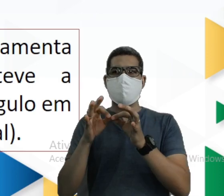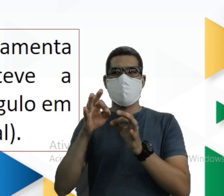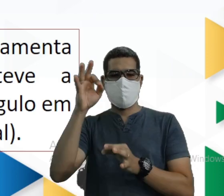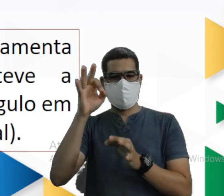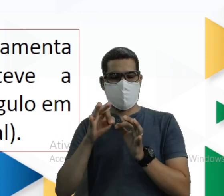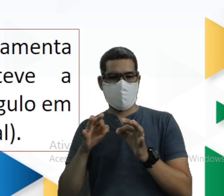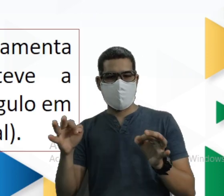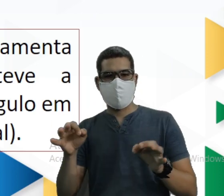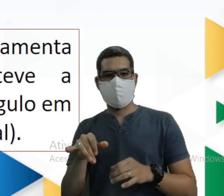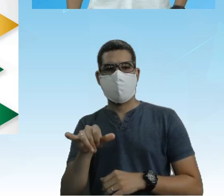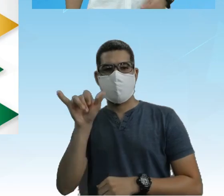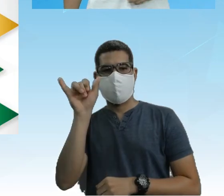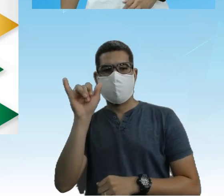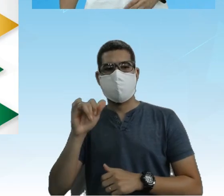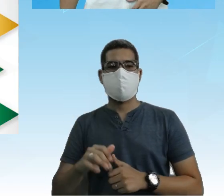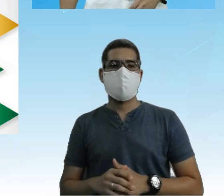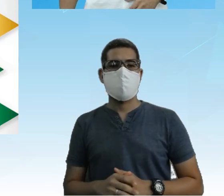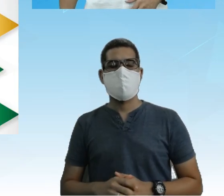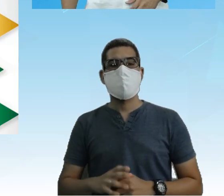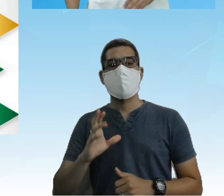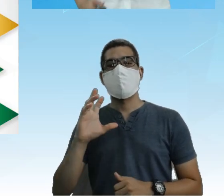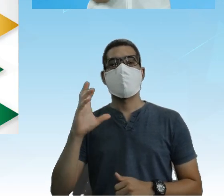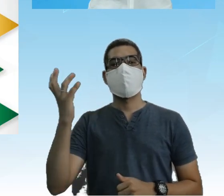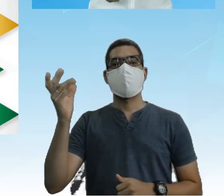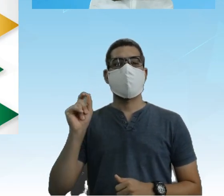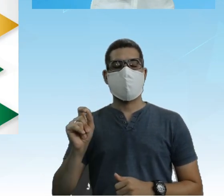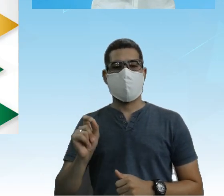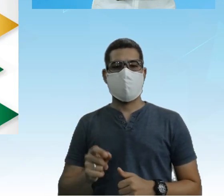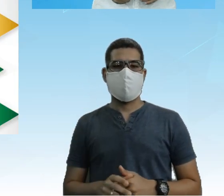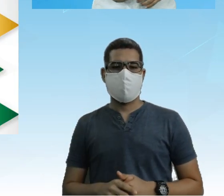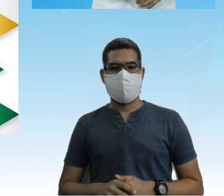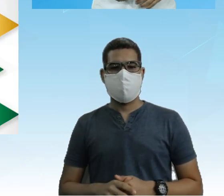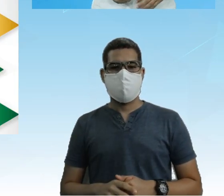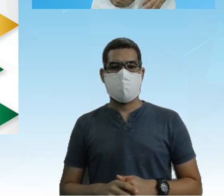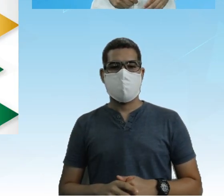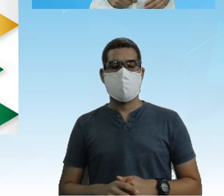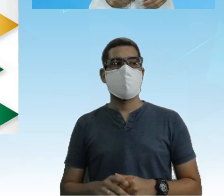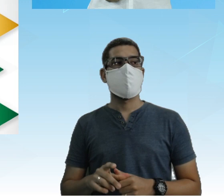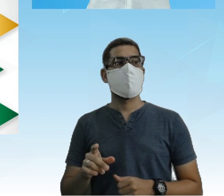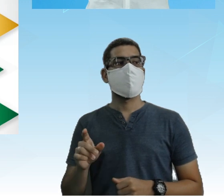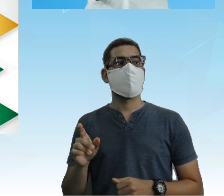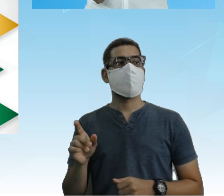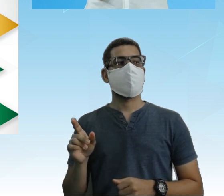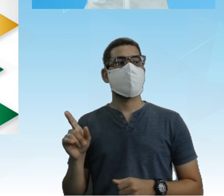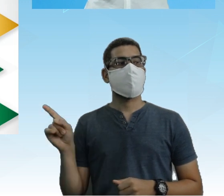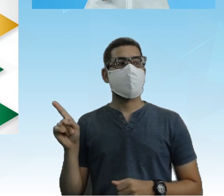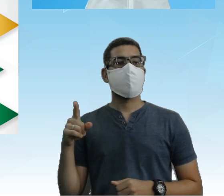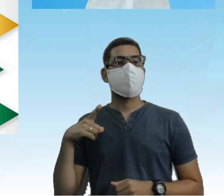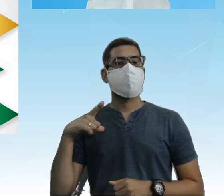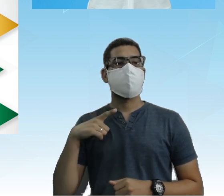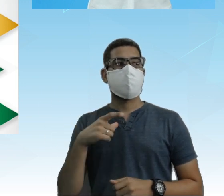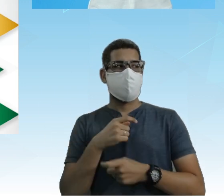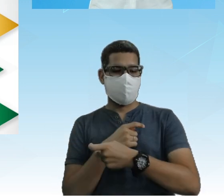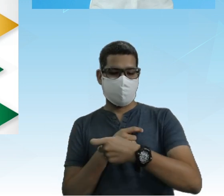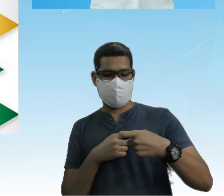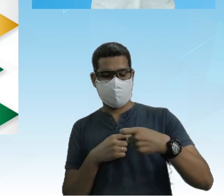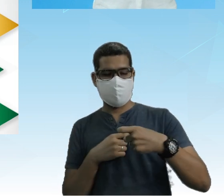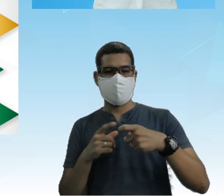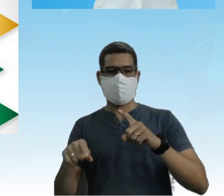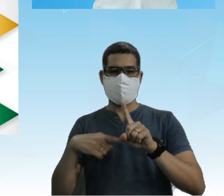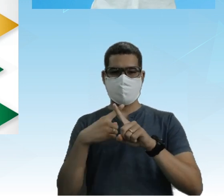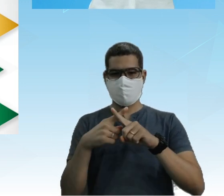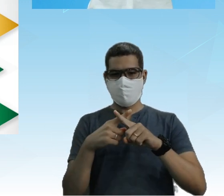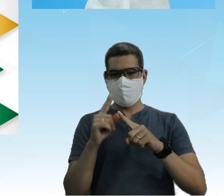Beleza? Olha o que aconteceu Nesse caso Não foi O eixo Y Que foi multiplicado